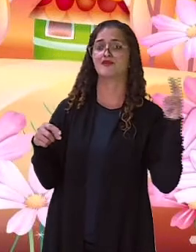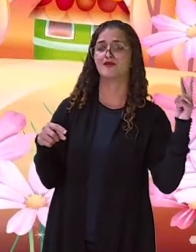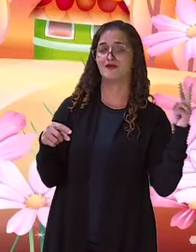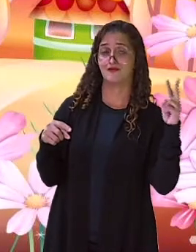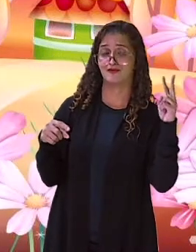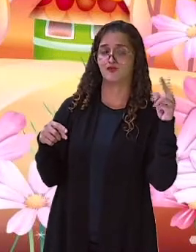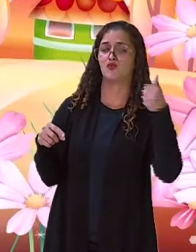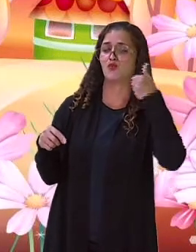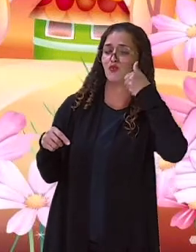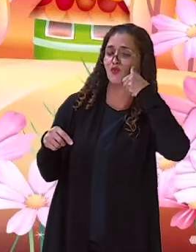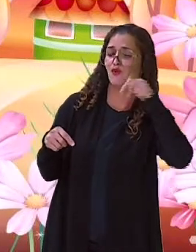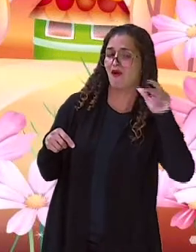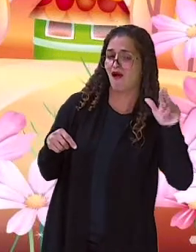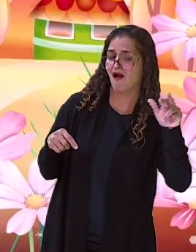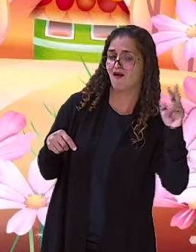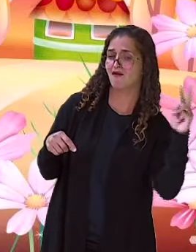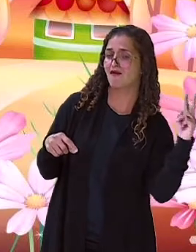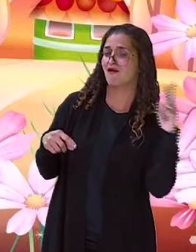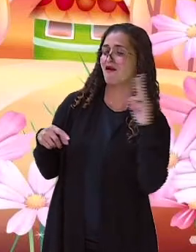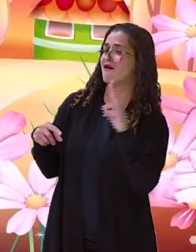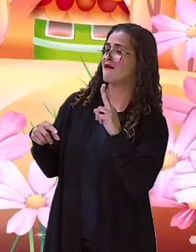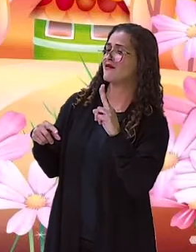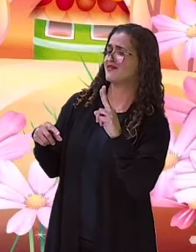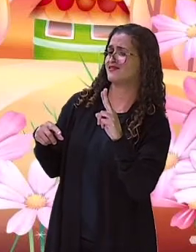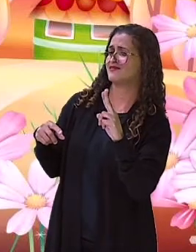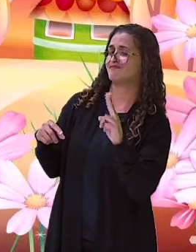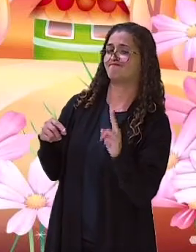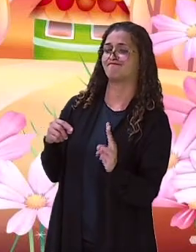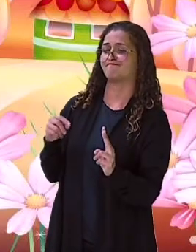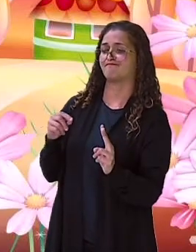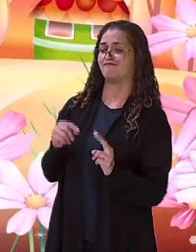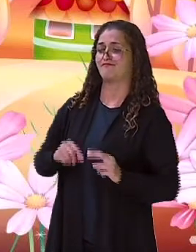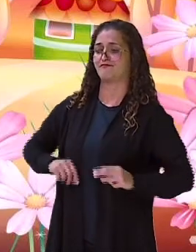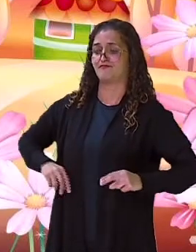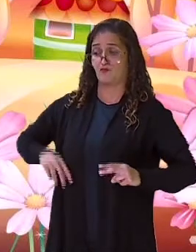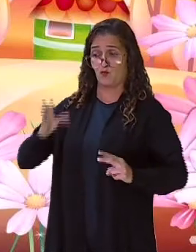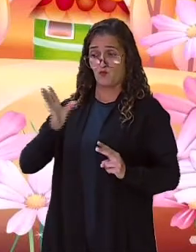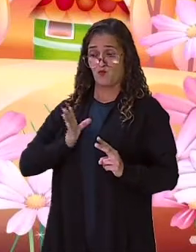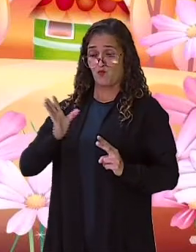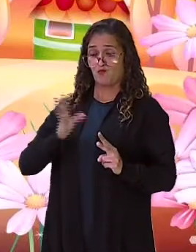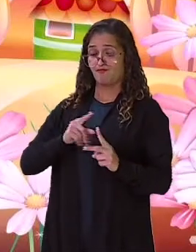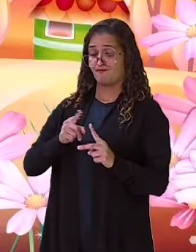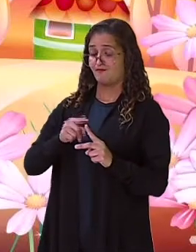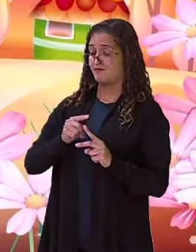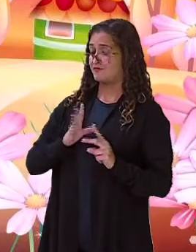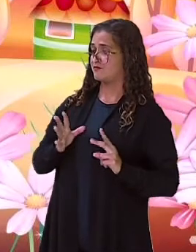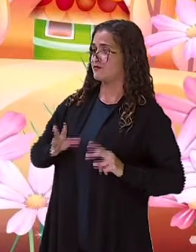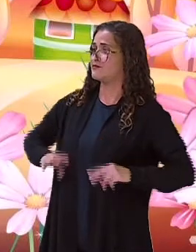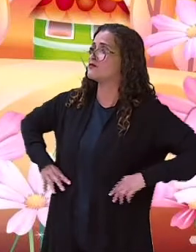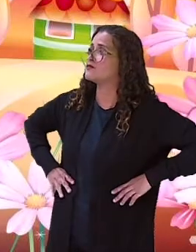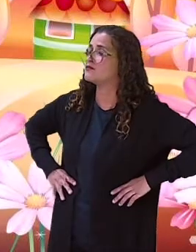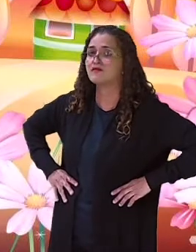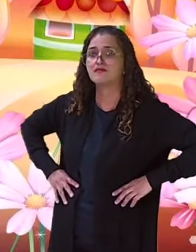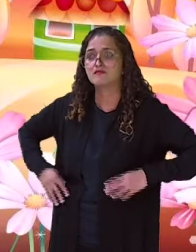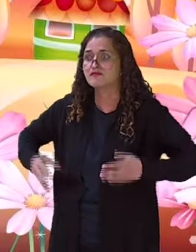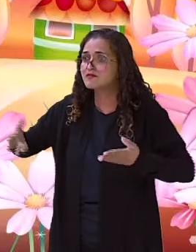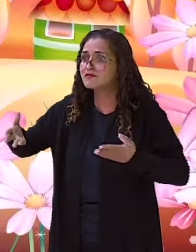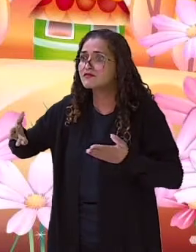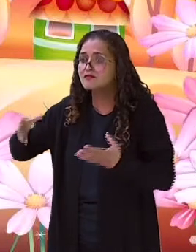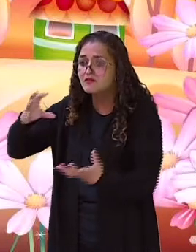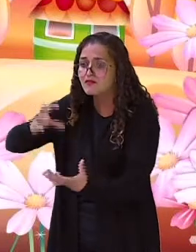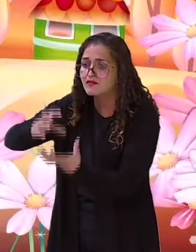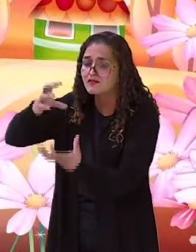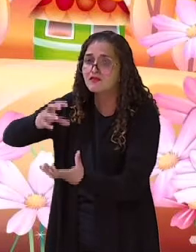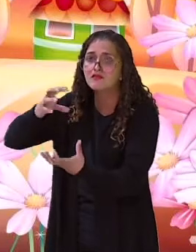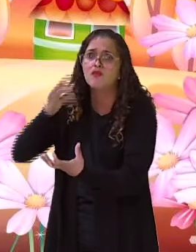vez ao seu lado. A riqueza colocou as mãos na cintura. Gente, cadê o